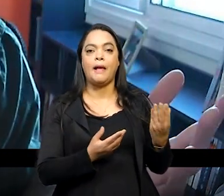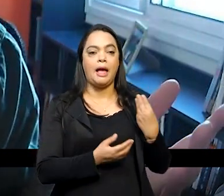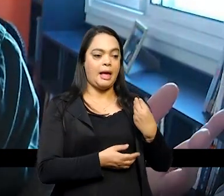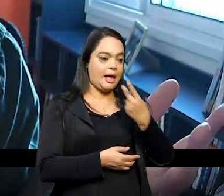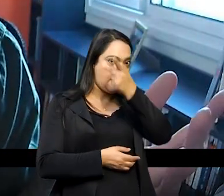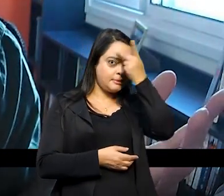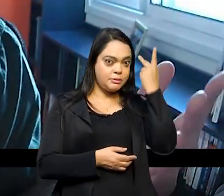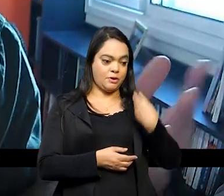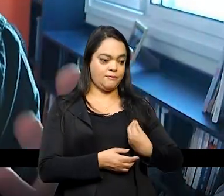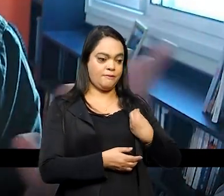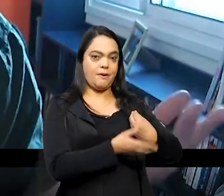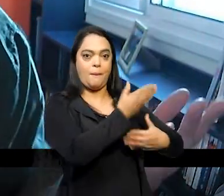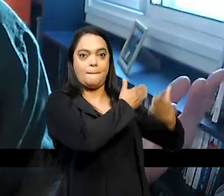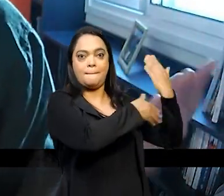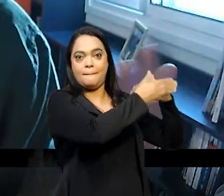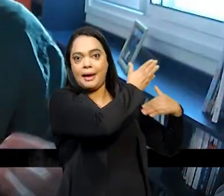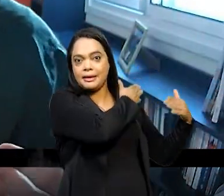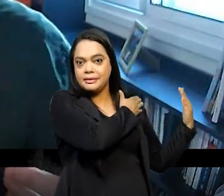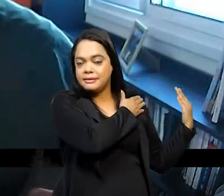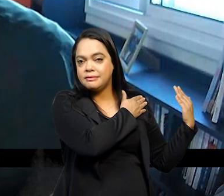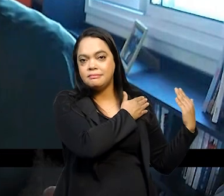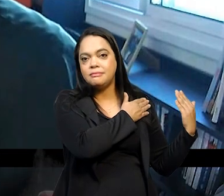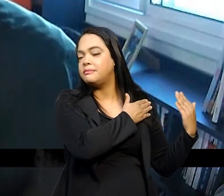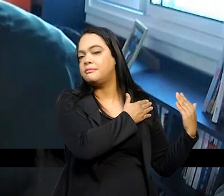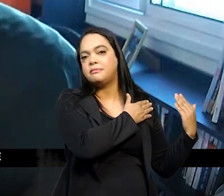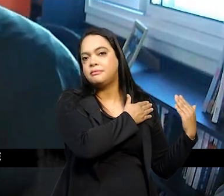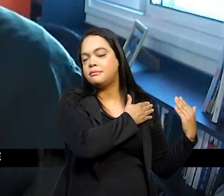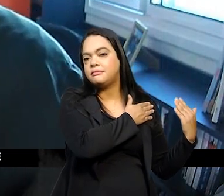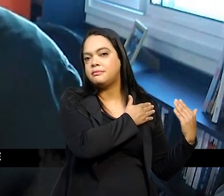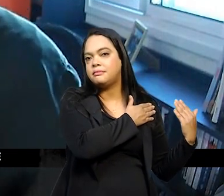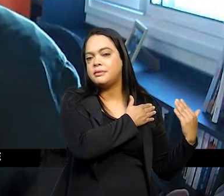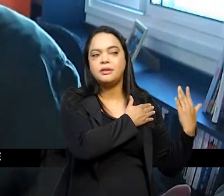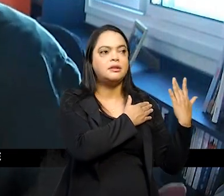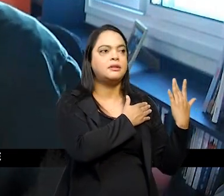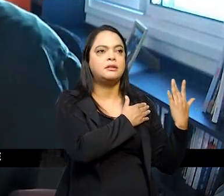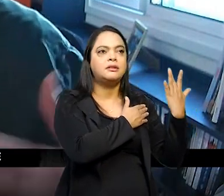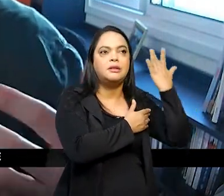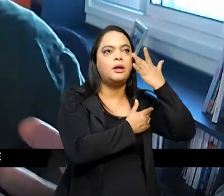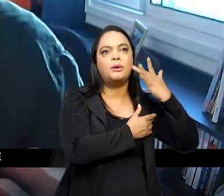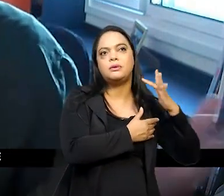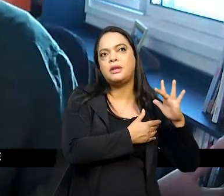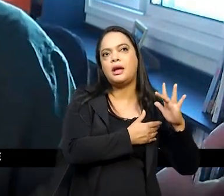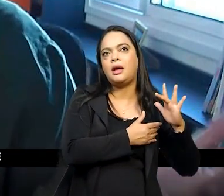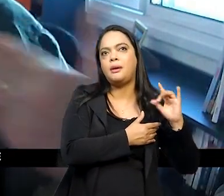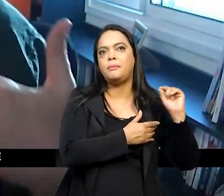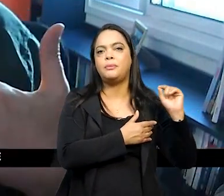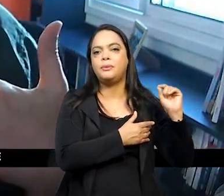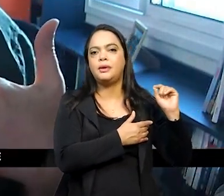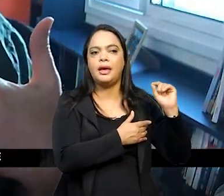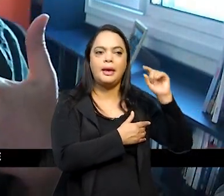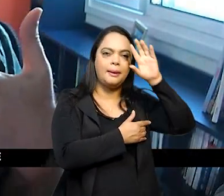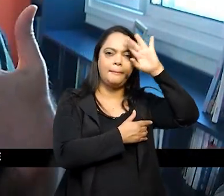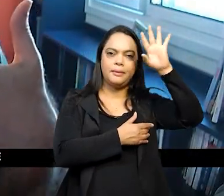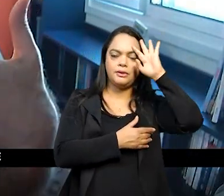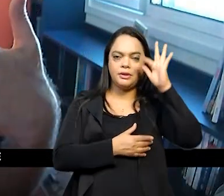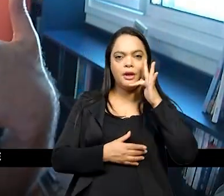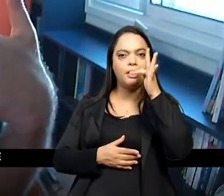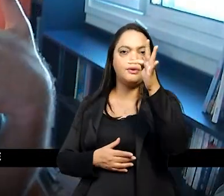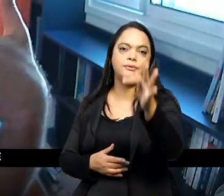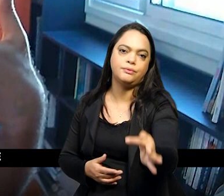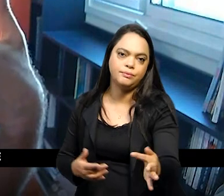vivem no passado elas não queriam saber o que ia ficar desse passado para o presente que era futuro delas nosso presente